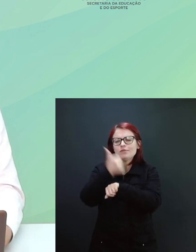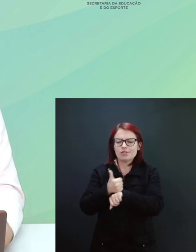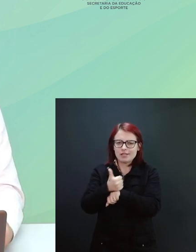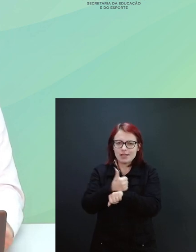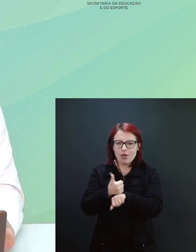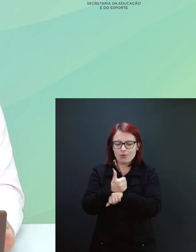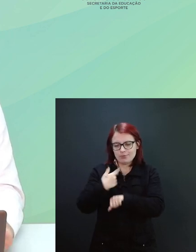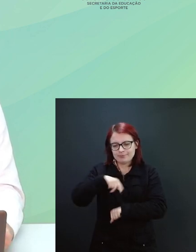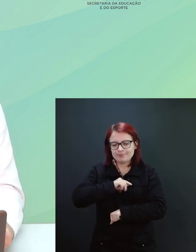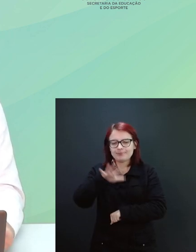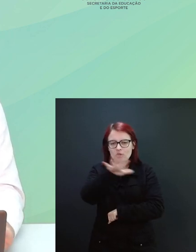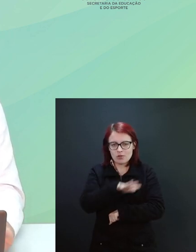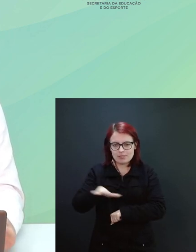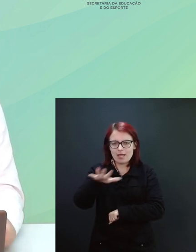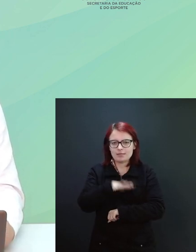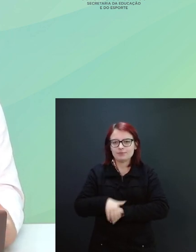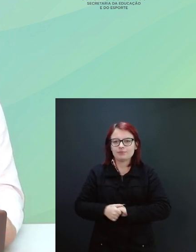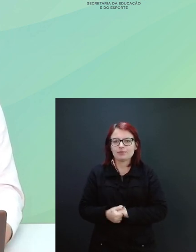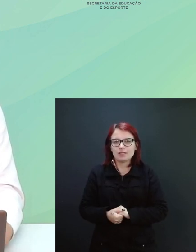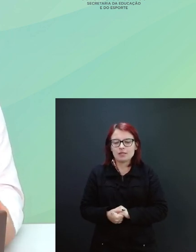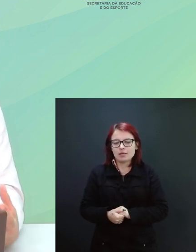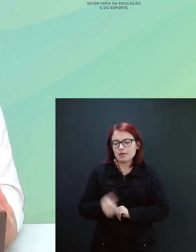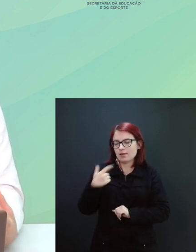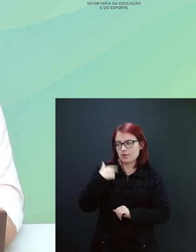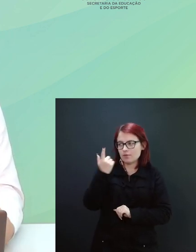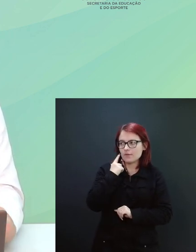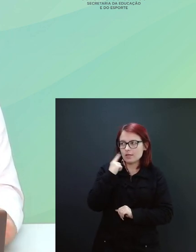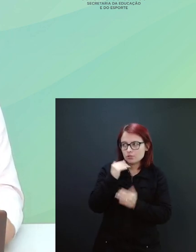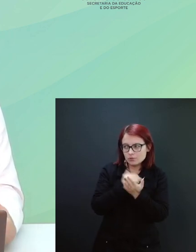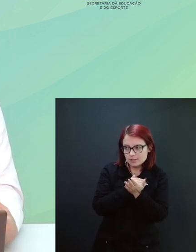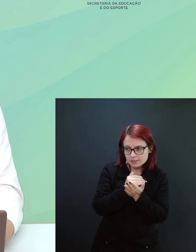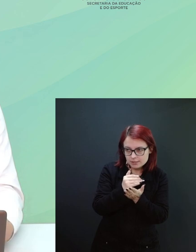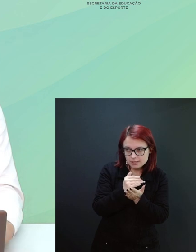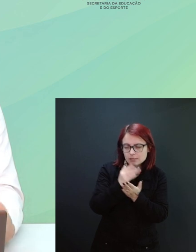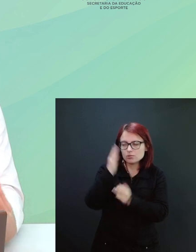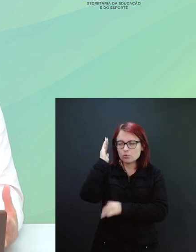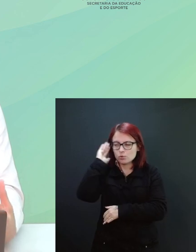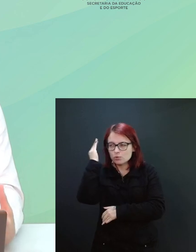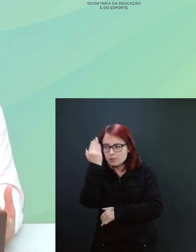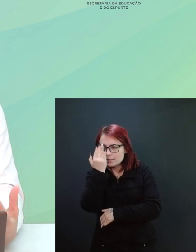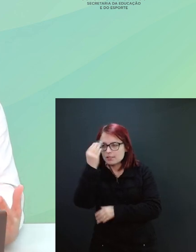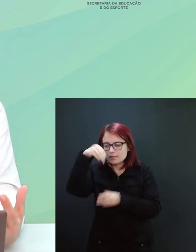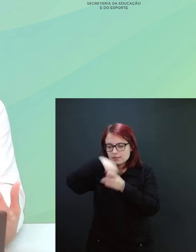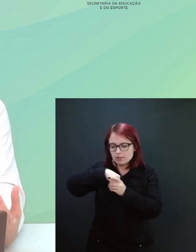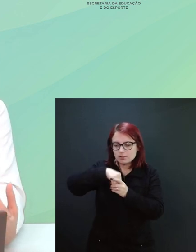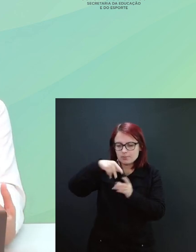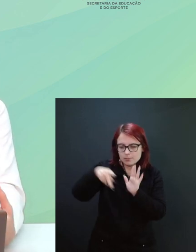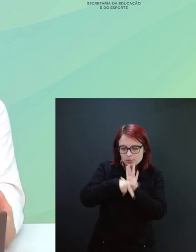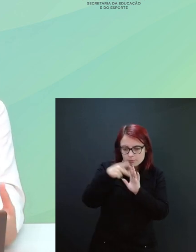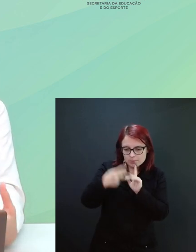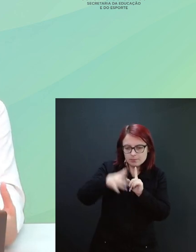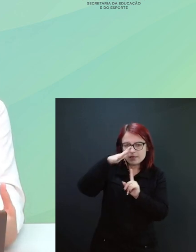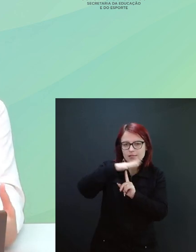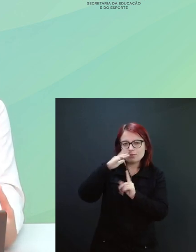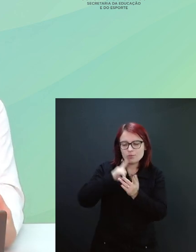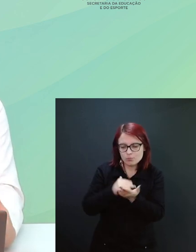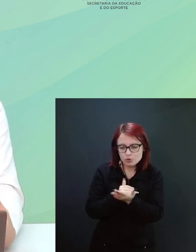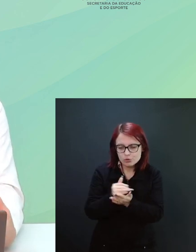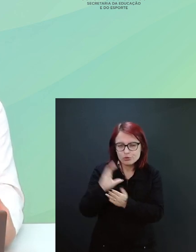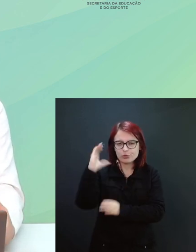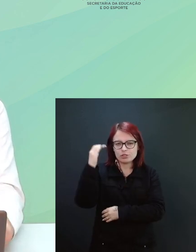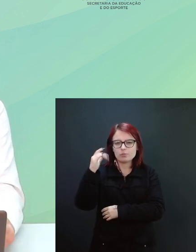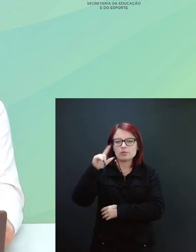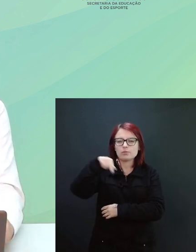assim, nós, o início da surdo cegueira no Paraná, a gente teve aqui em Curitiba, depois